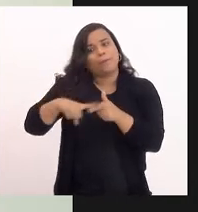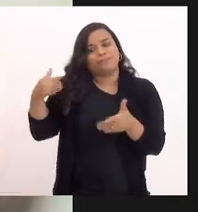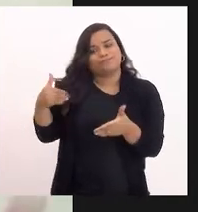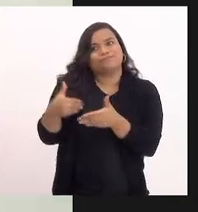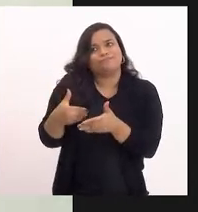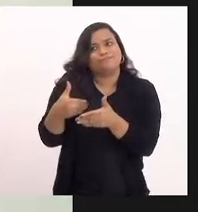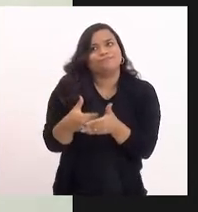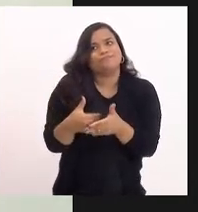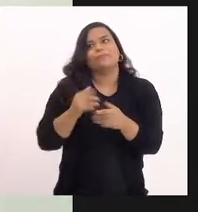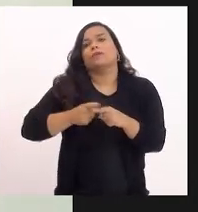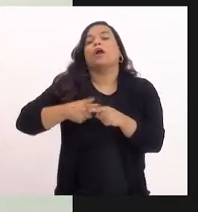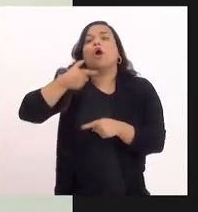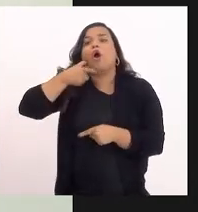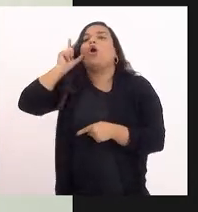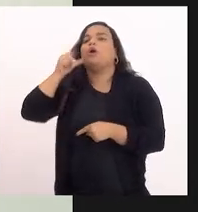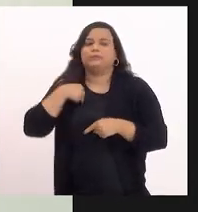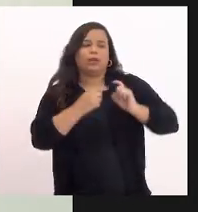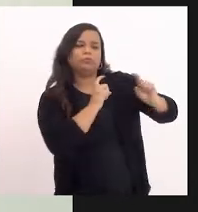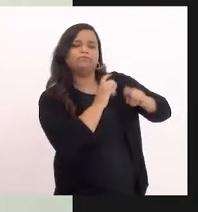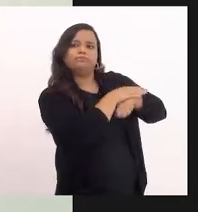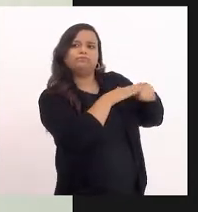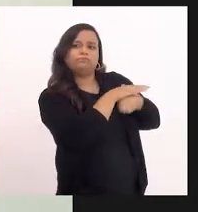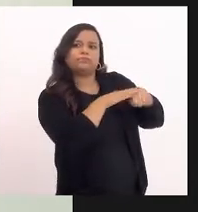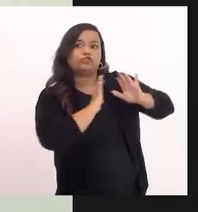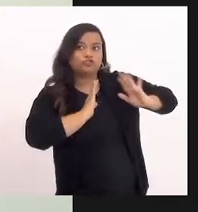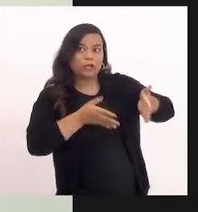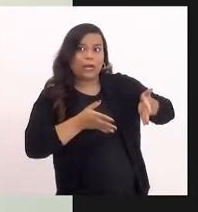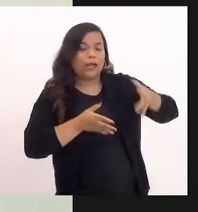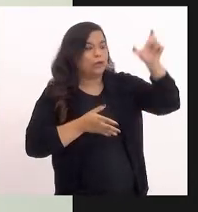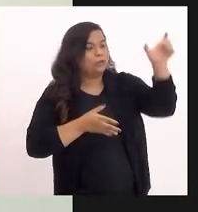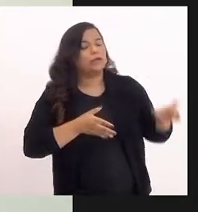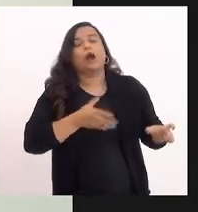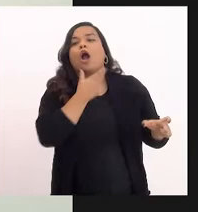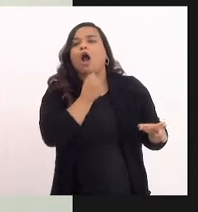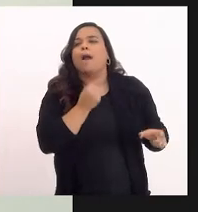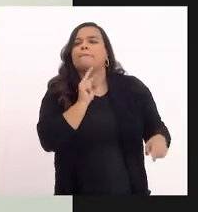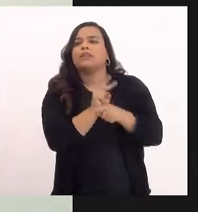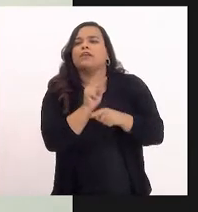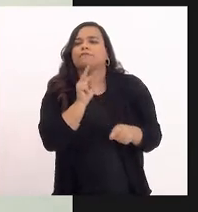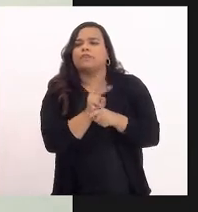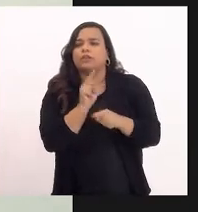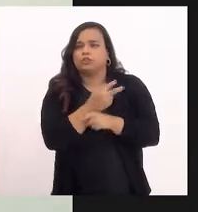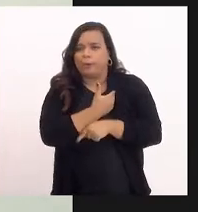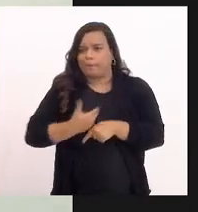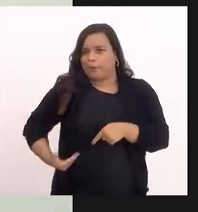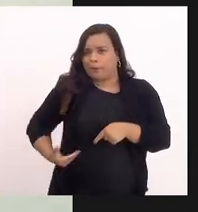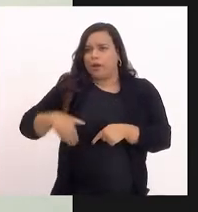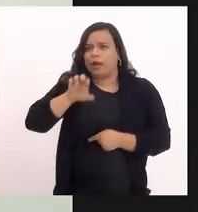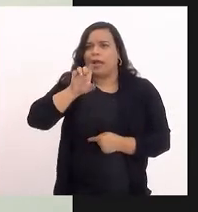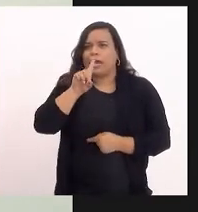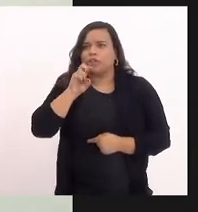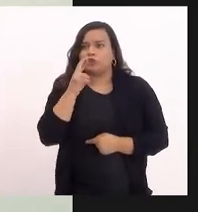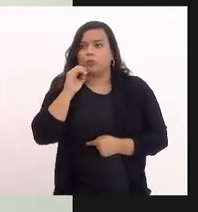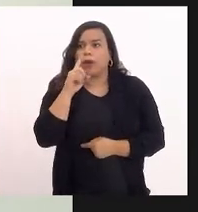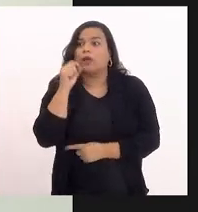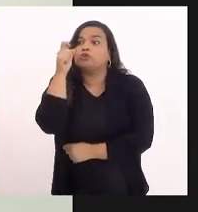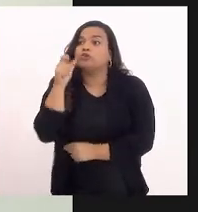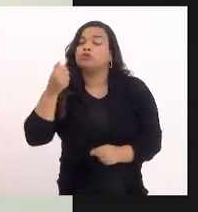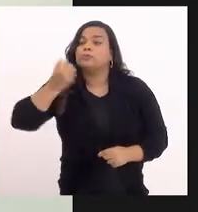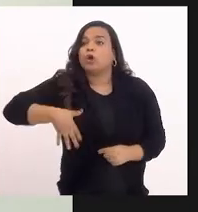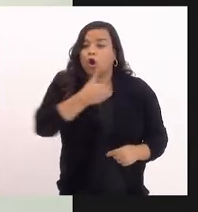que, inclusive, ontem, tivemos uma reunião conversando com o defensor público, Eduardo Scholl, que é a questão de que o governador